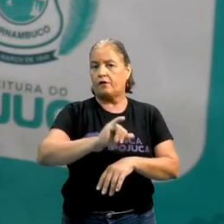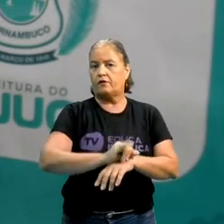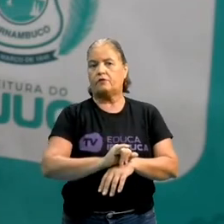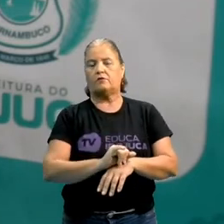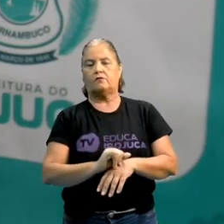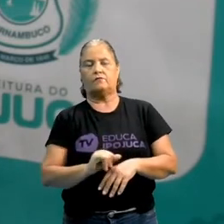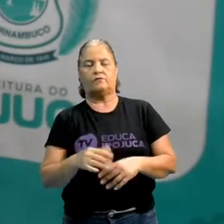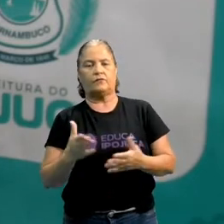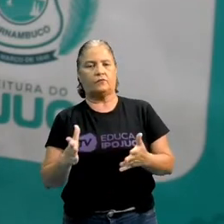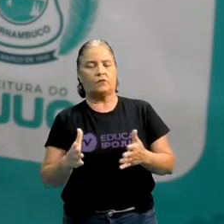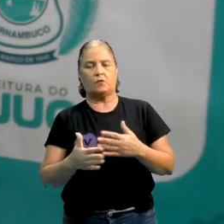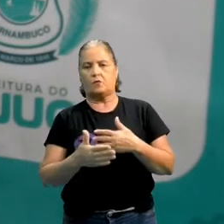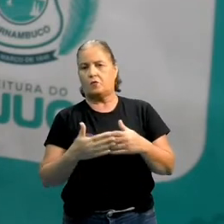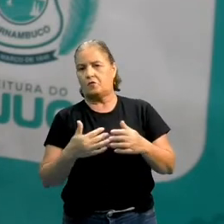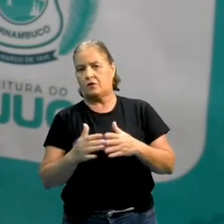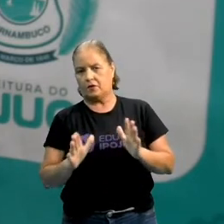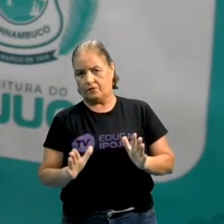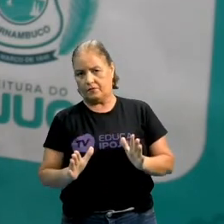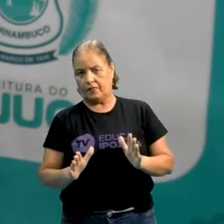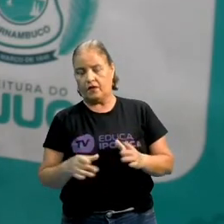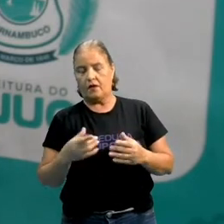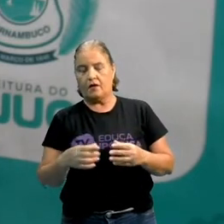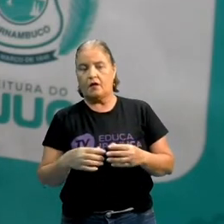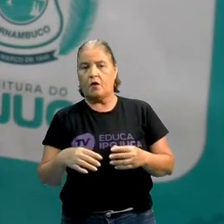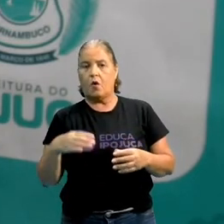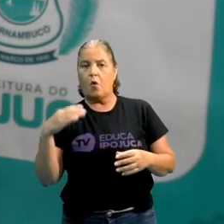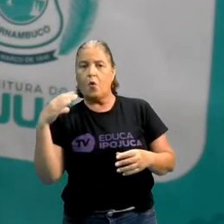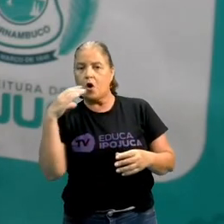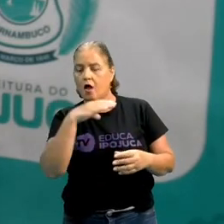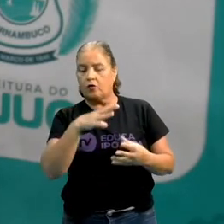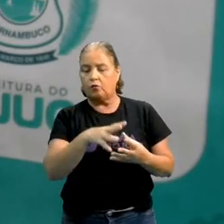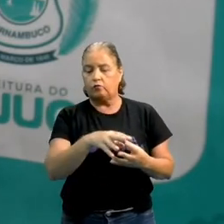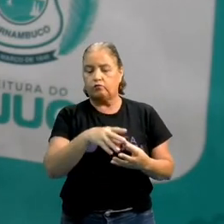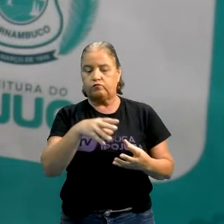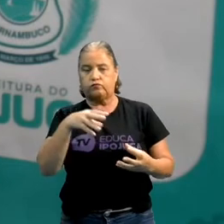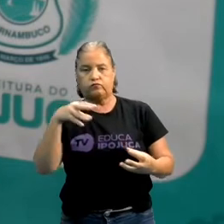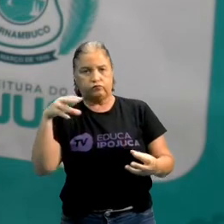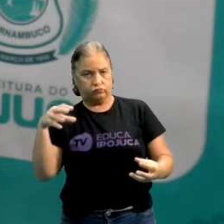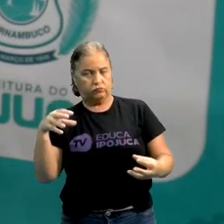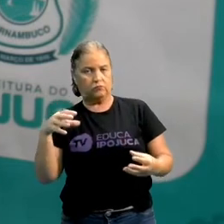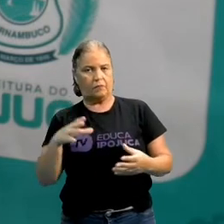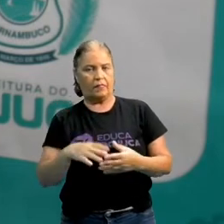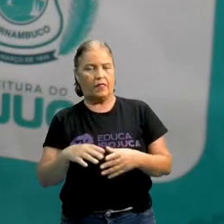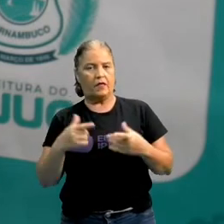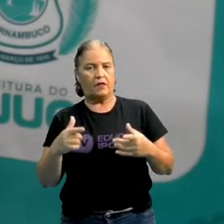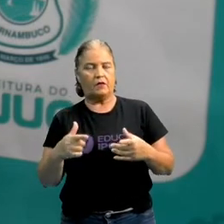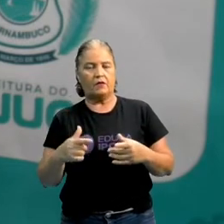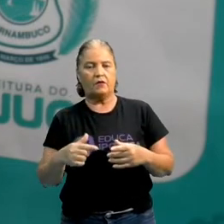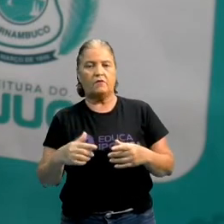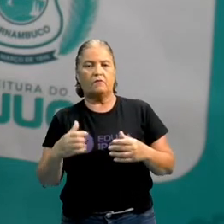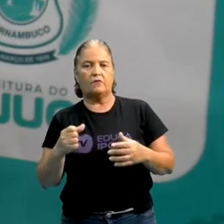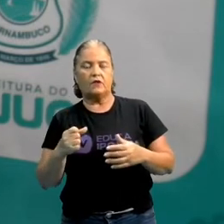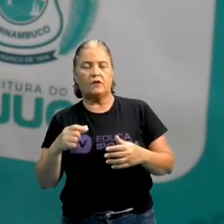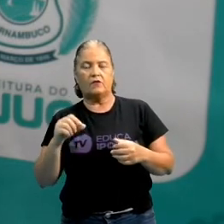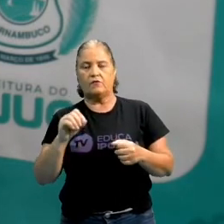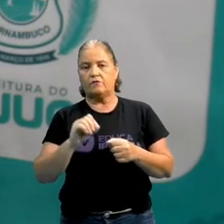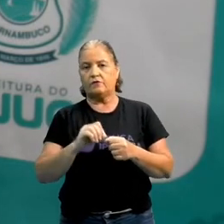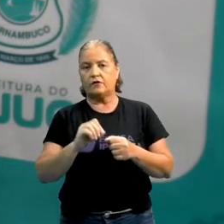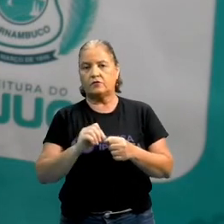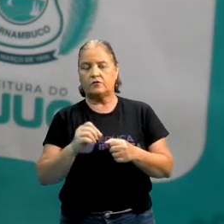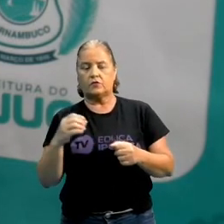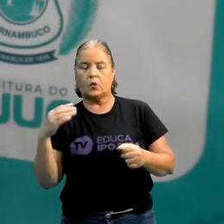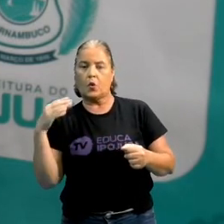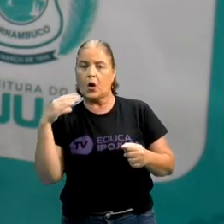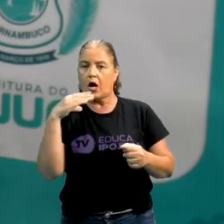alumínio, eles são bons propagadores de calor. Ou seja, ele permite que o calor